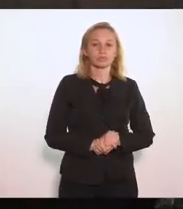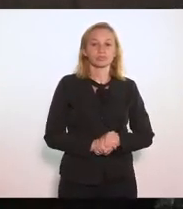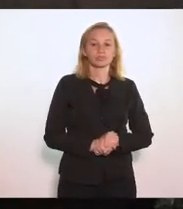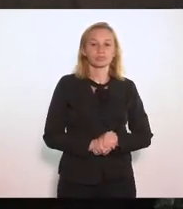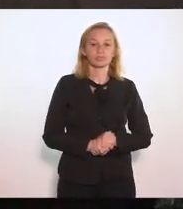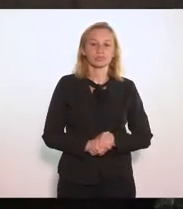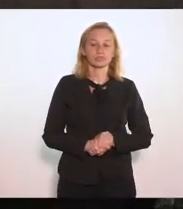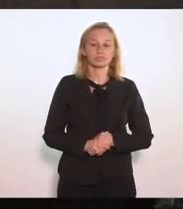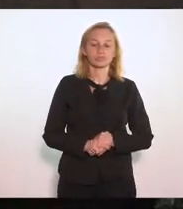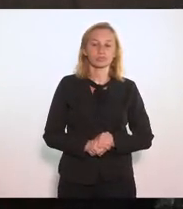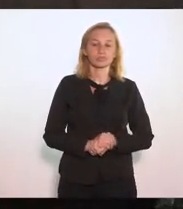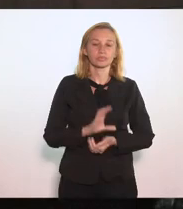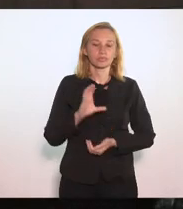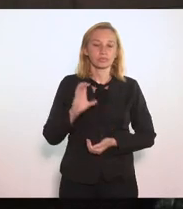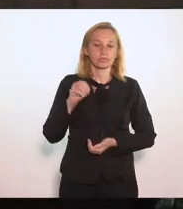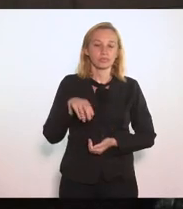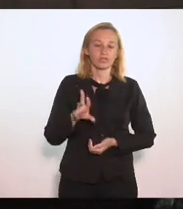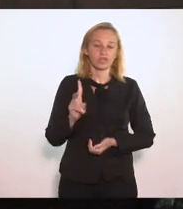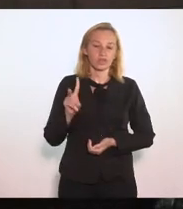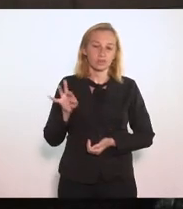Do convencimento